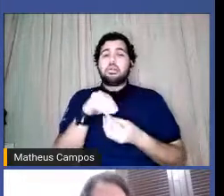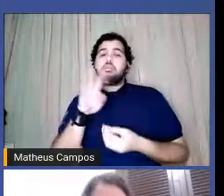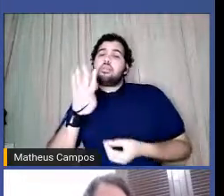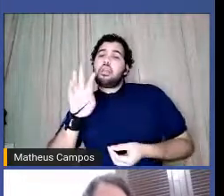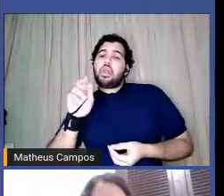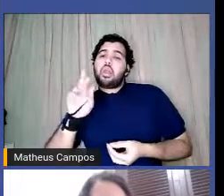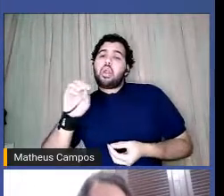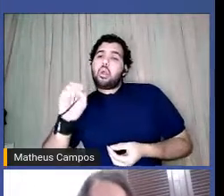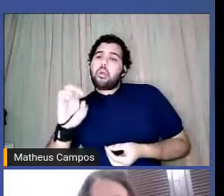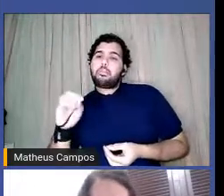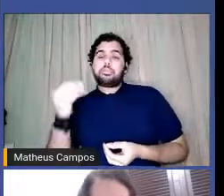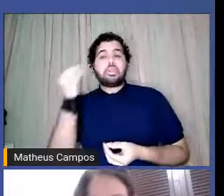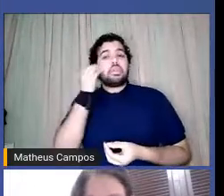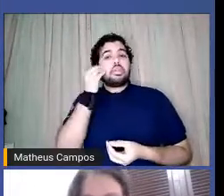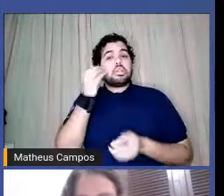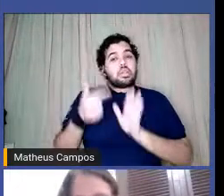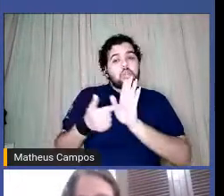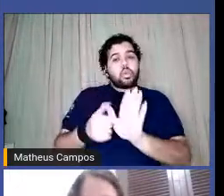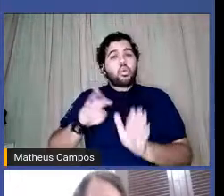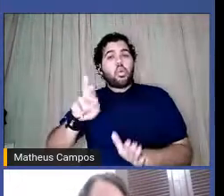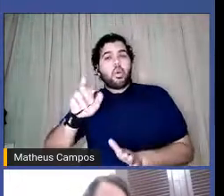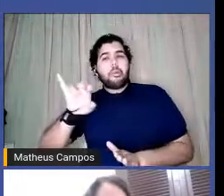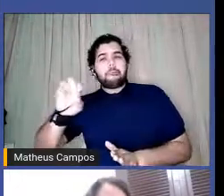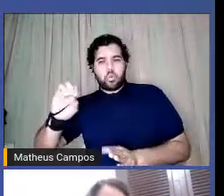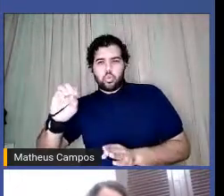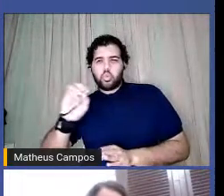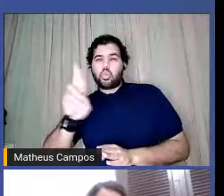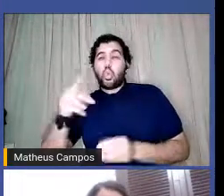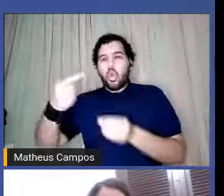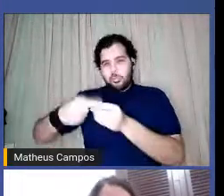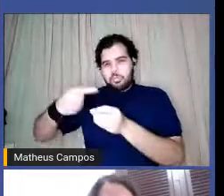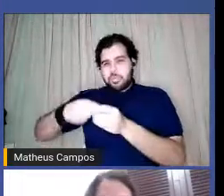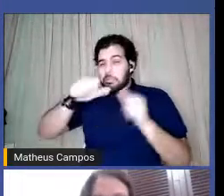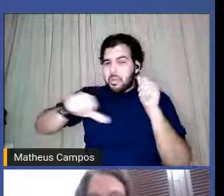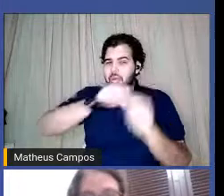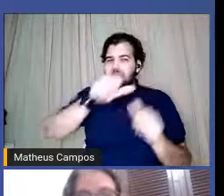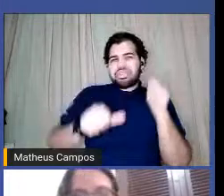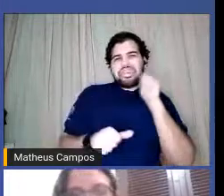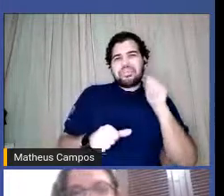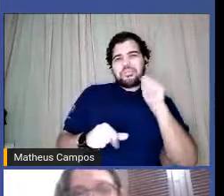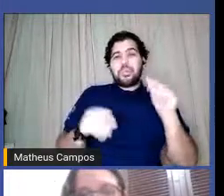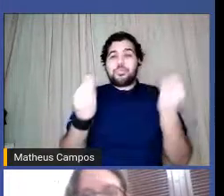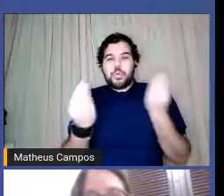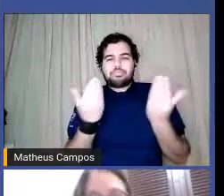né? A gente tentando trazer o Barroso para o feminino e de uma forma um pouco mais polética.